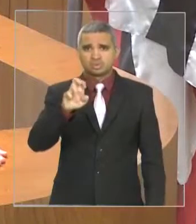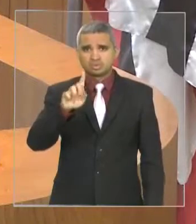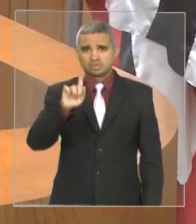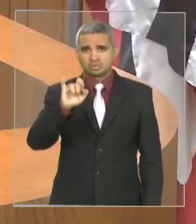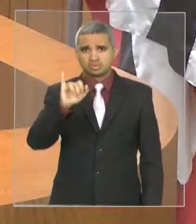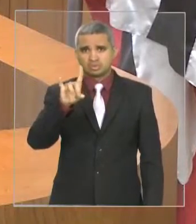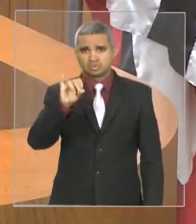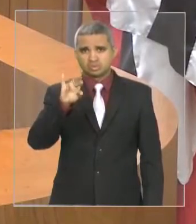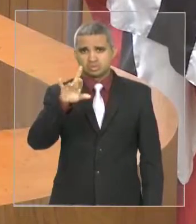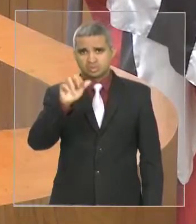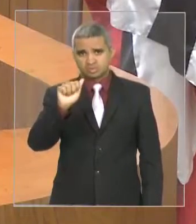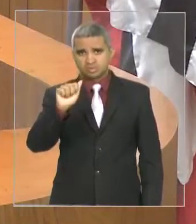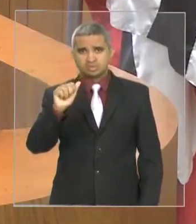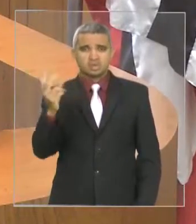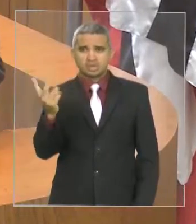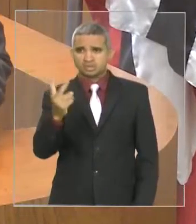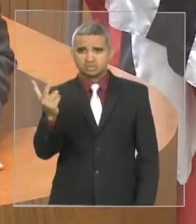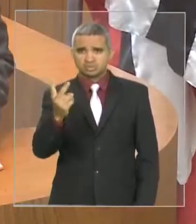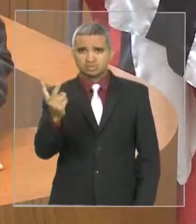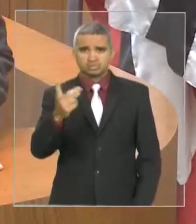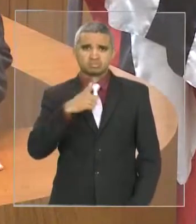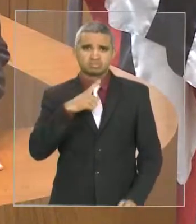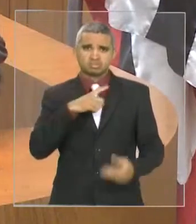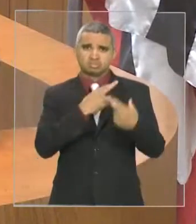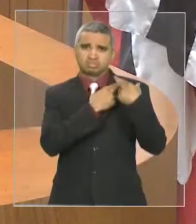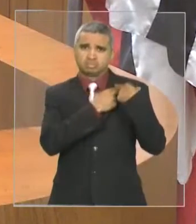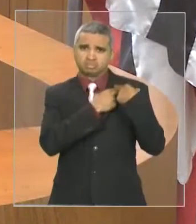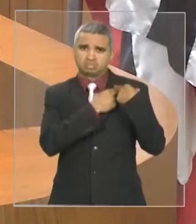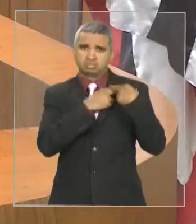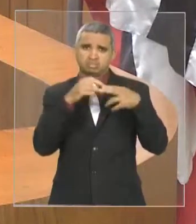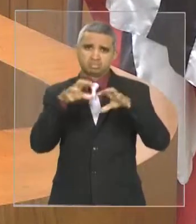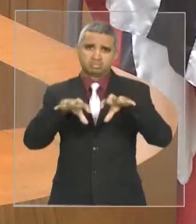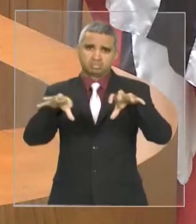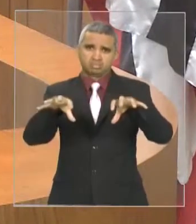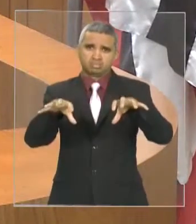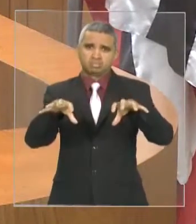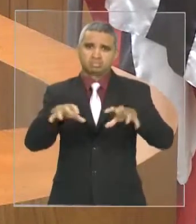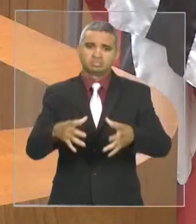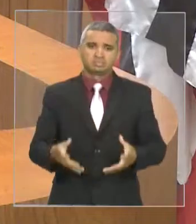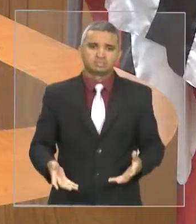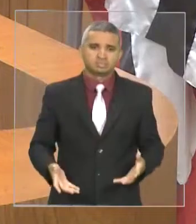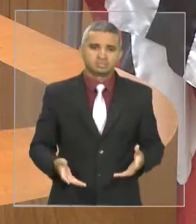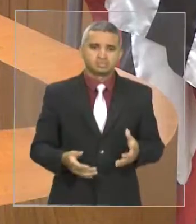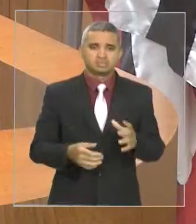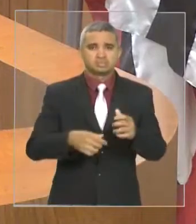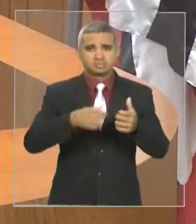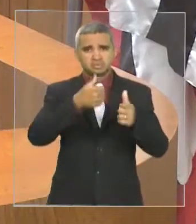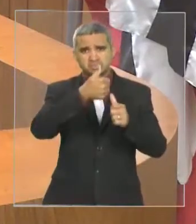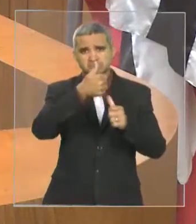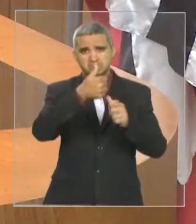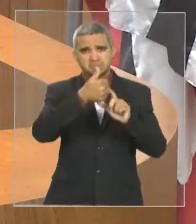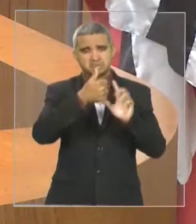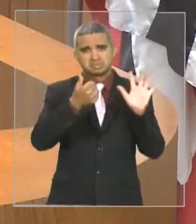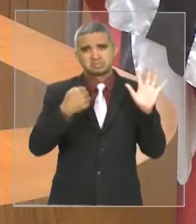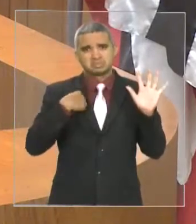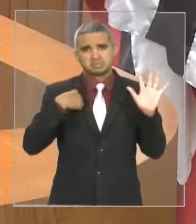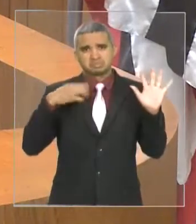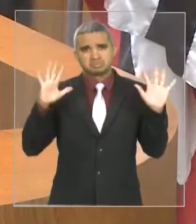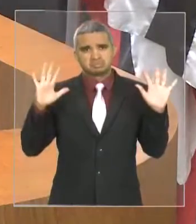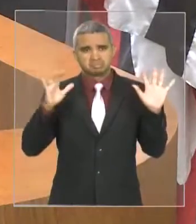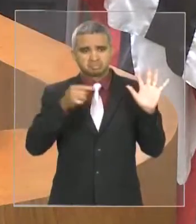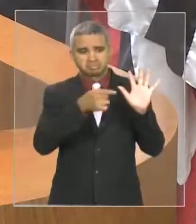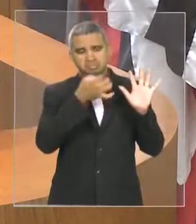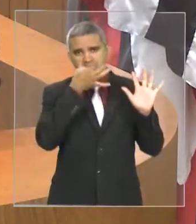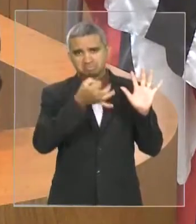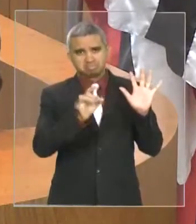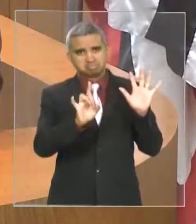ambas com atribuições plenamente definidas. Então, esse item aqui eu não vi razão para subscrever e quer dizer que não